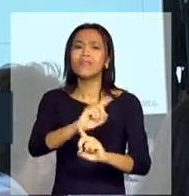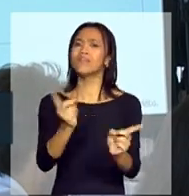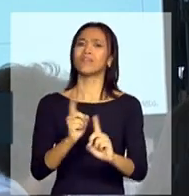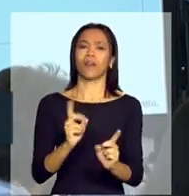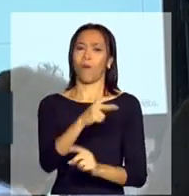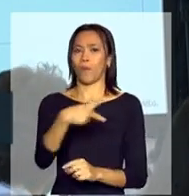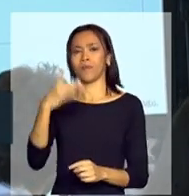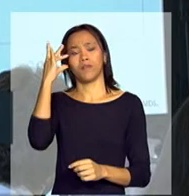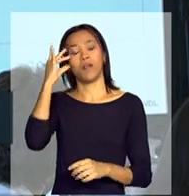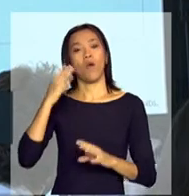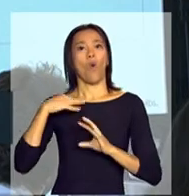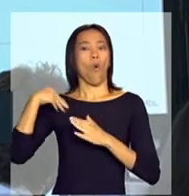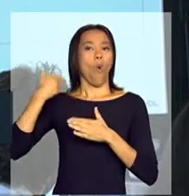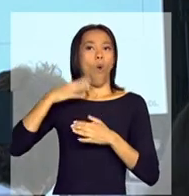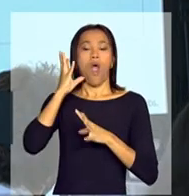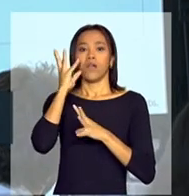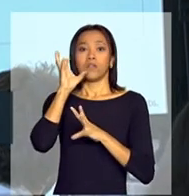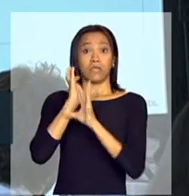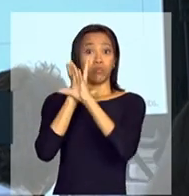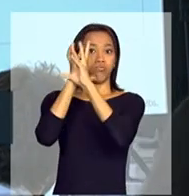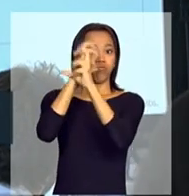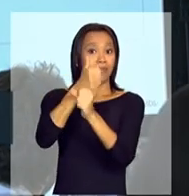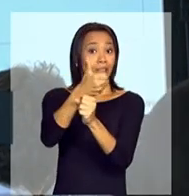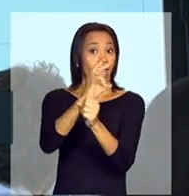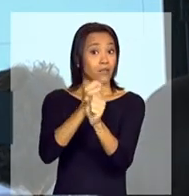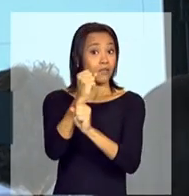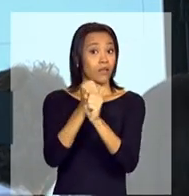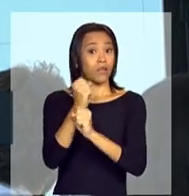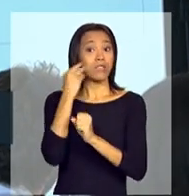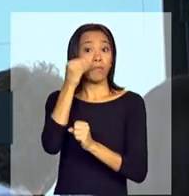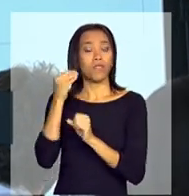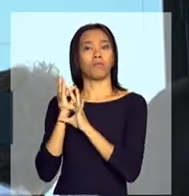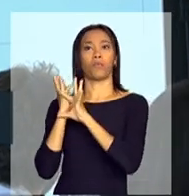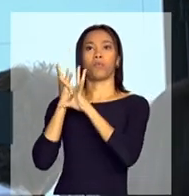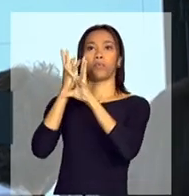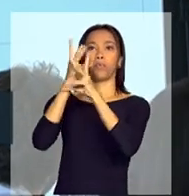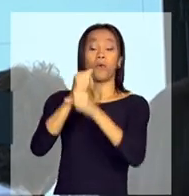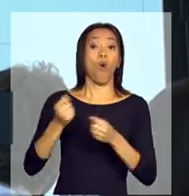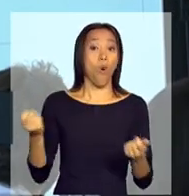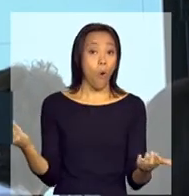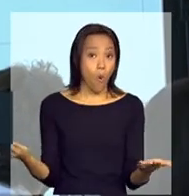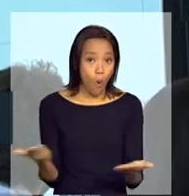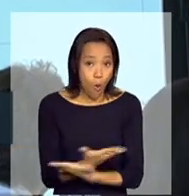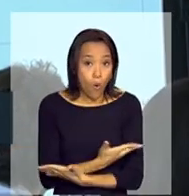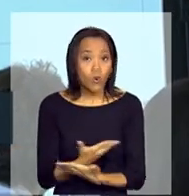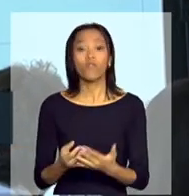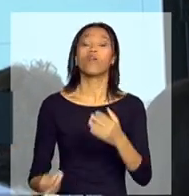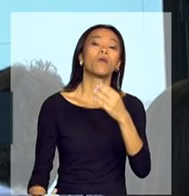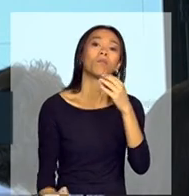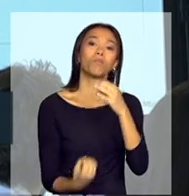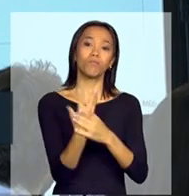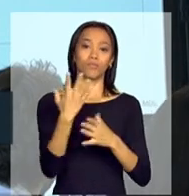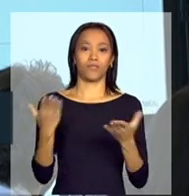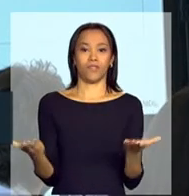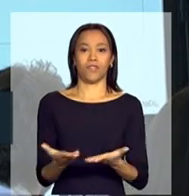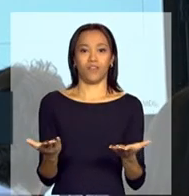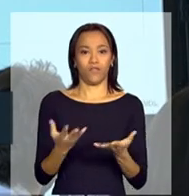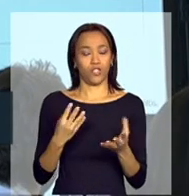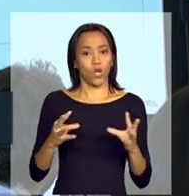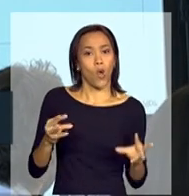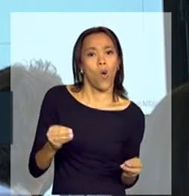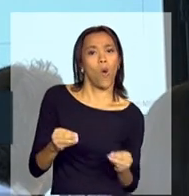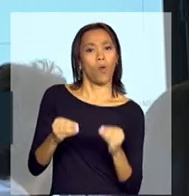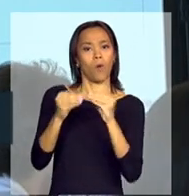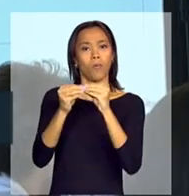não. Isso vem de uma larga experiência de dez anos trabalhando e construindo, que nos permite fazer o quê? Completar a renda das